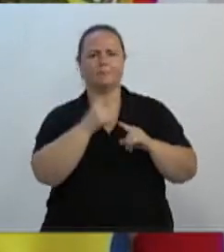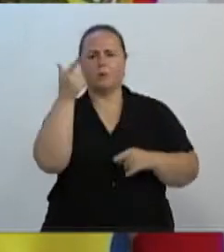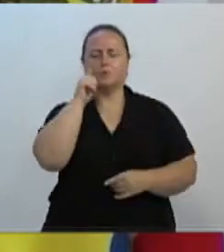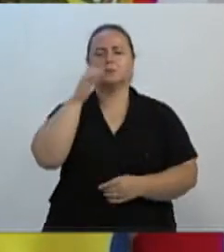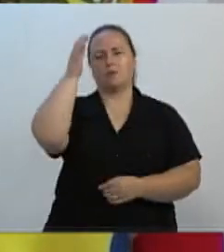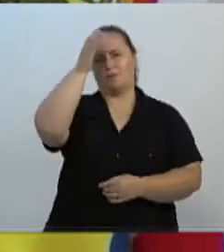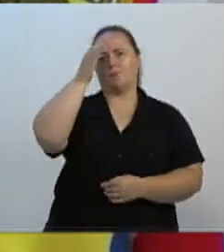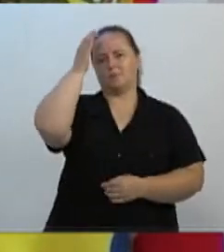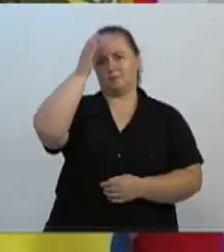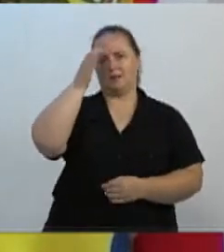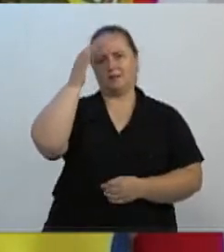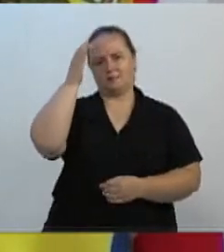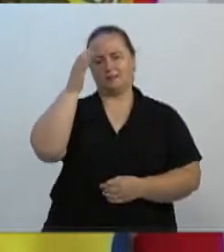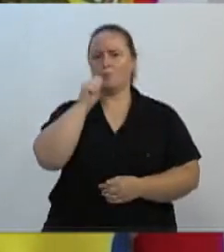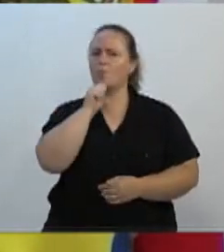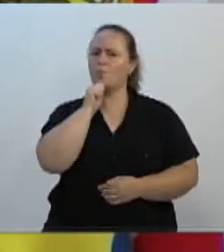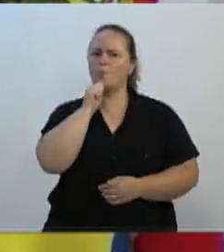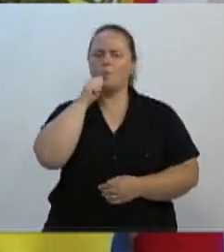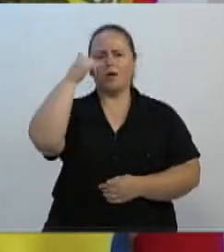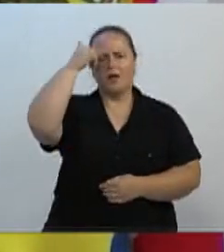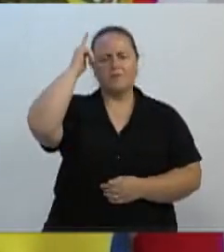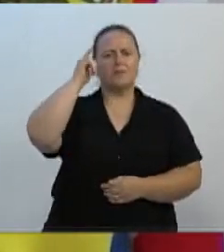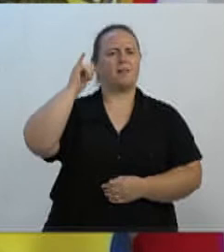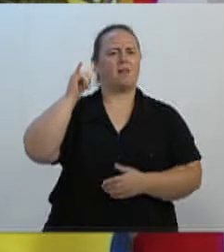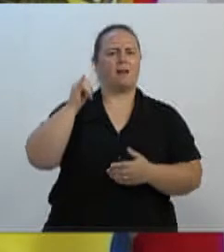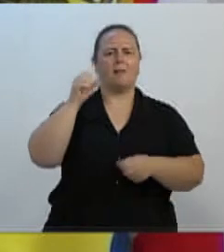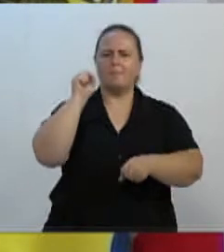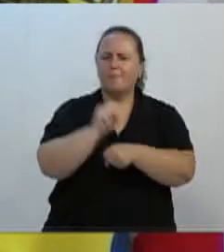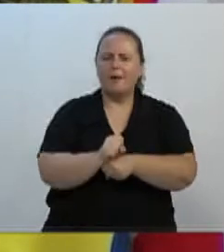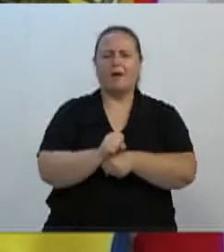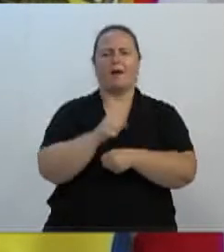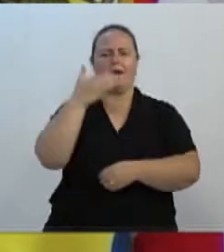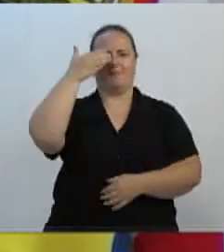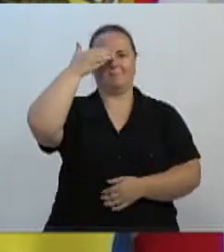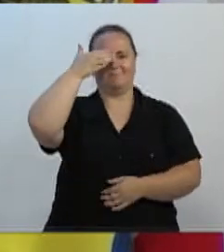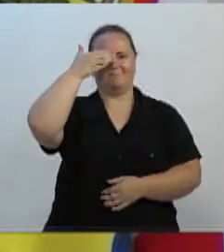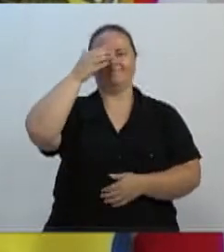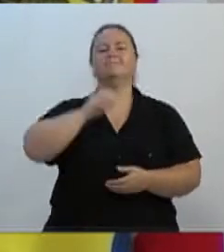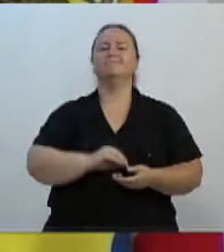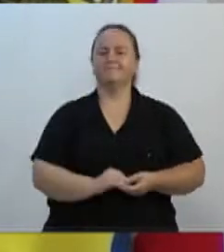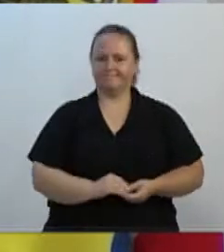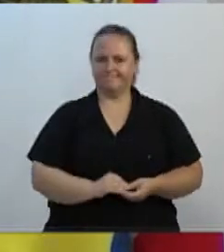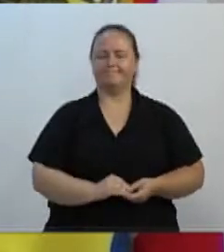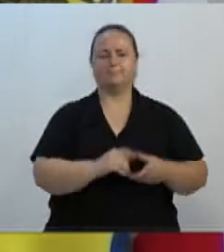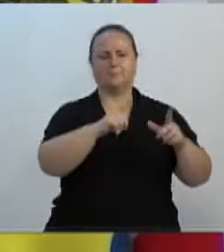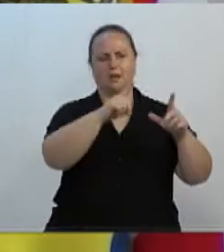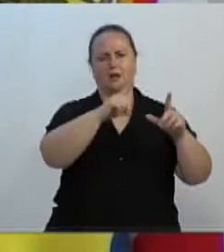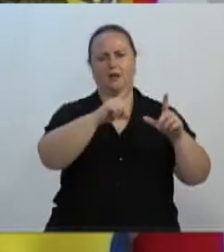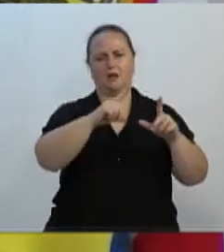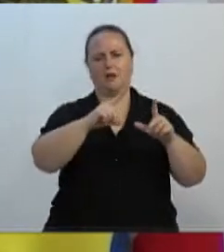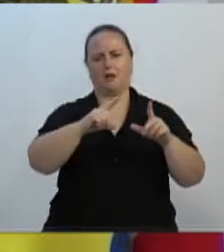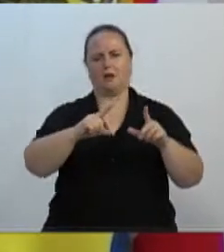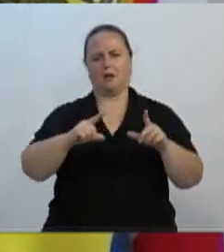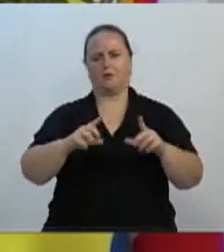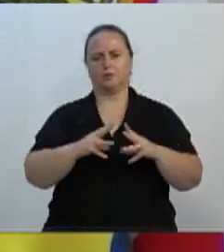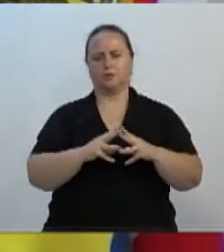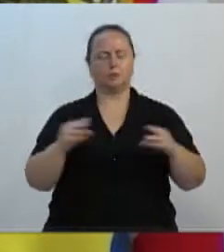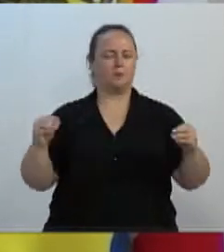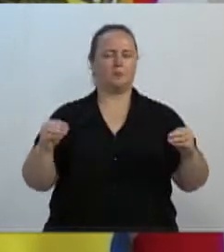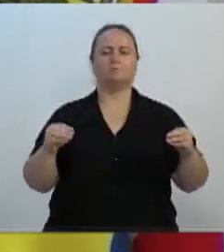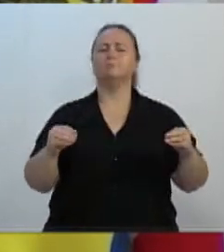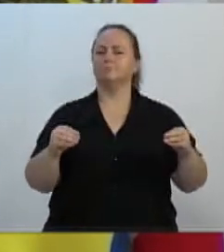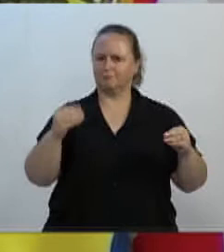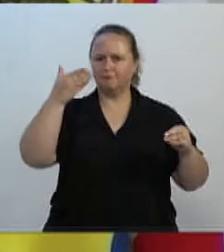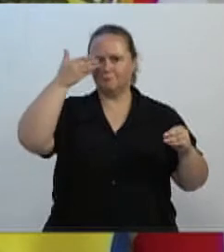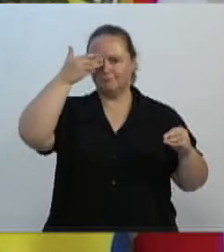os seus pares, para que hajam de uma melhor maneira possível, para diminuir cada vez mais a questão da pirataria.